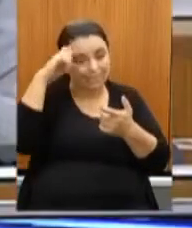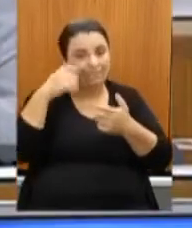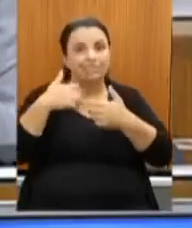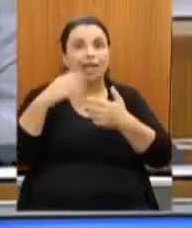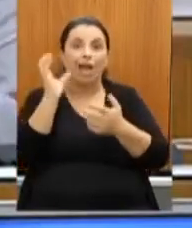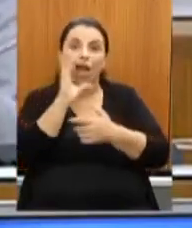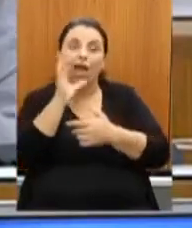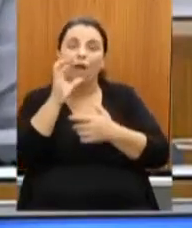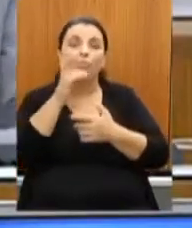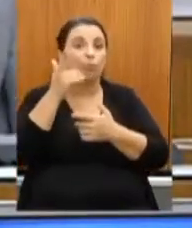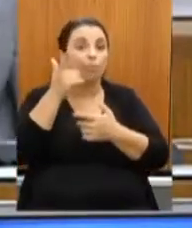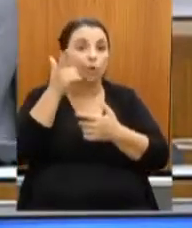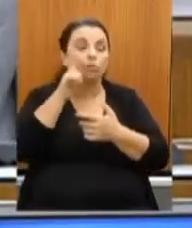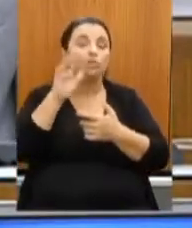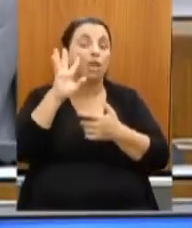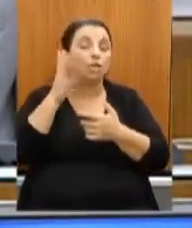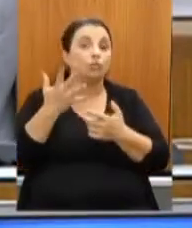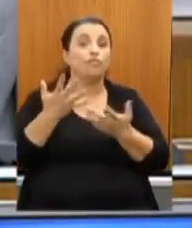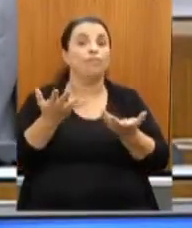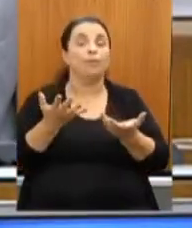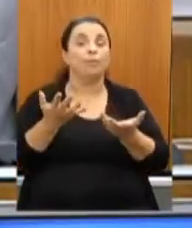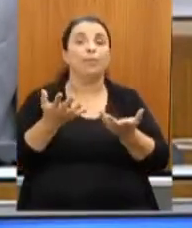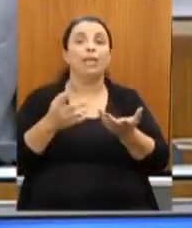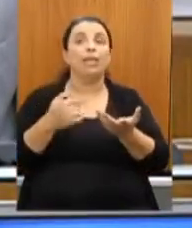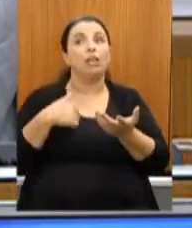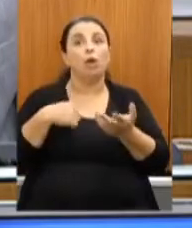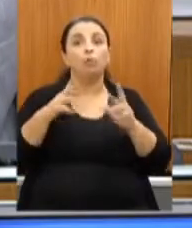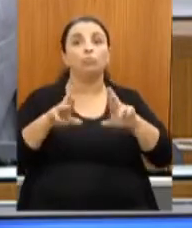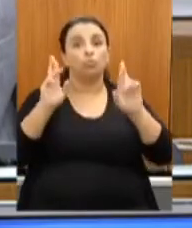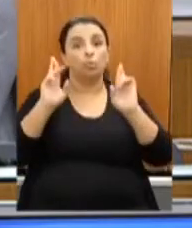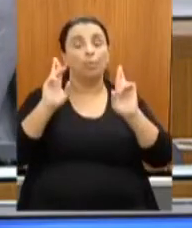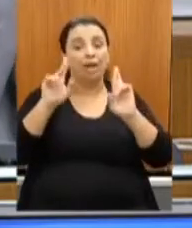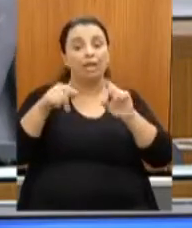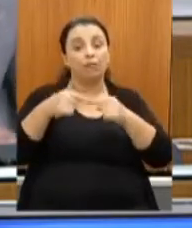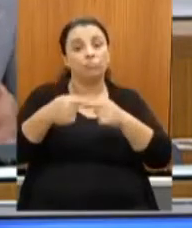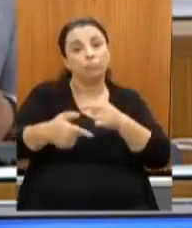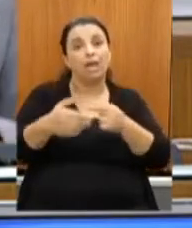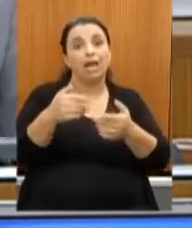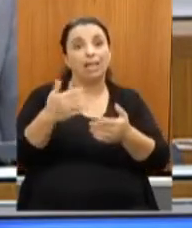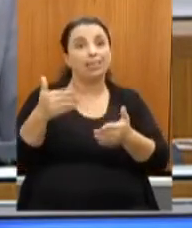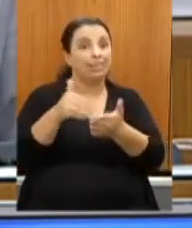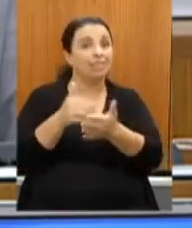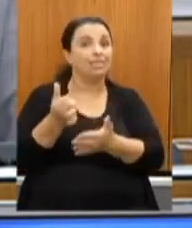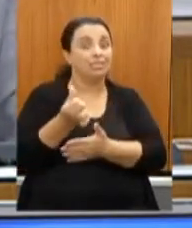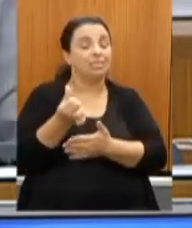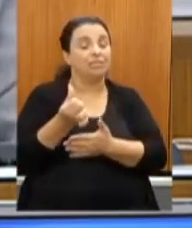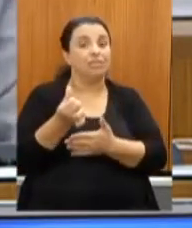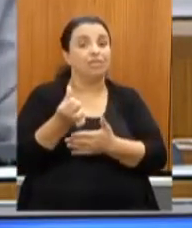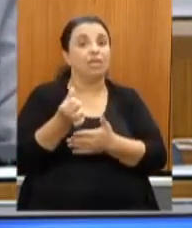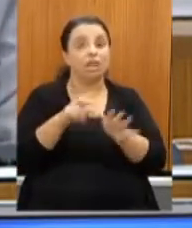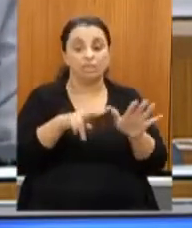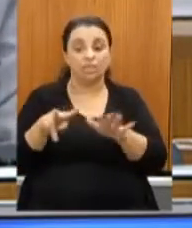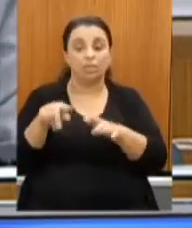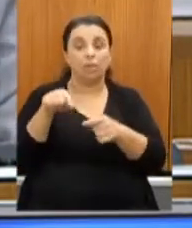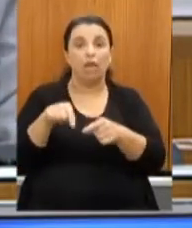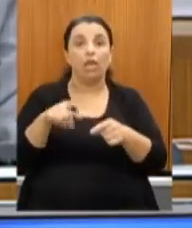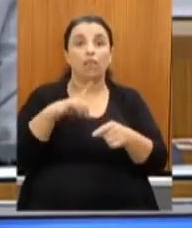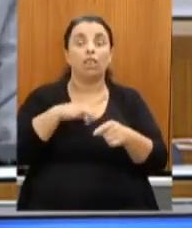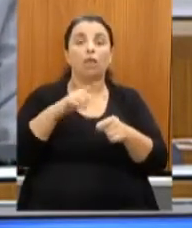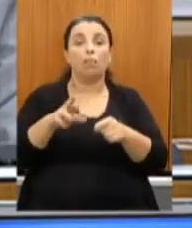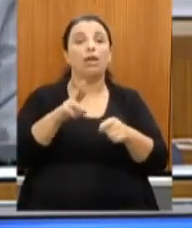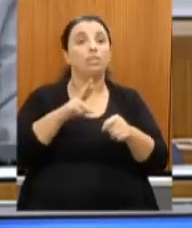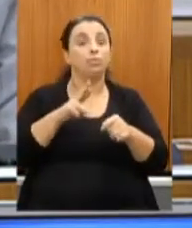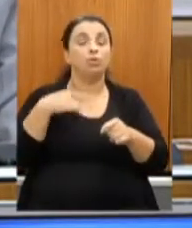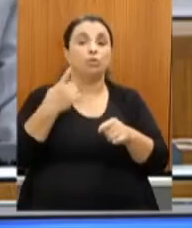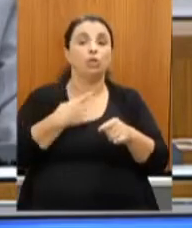sabem, estamos cientes disso, e acredito que essa semana a gente tem a uma solução e torcemos e estamos trabalhando a Secult